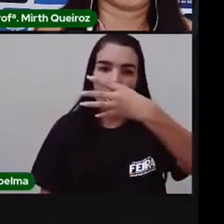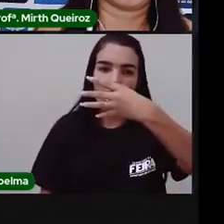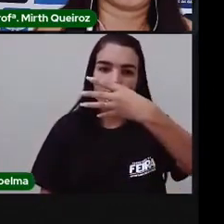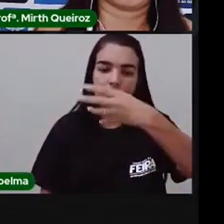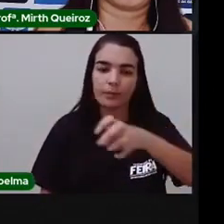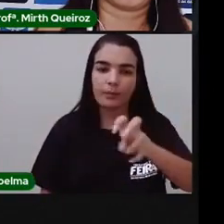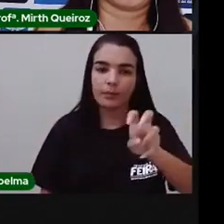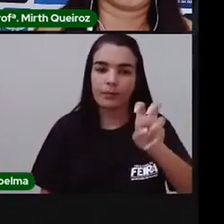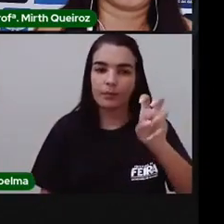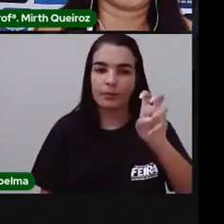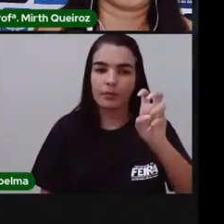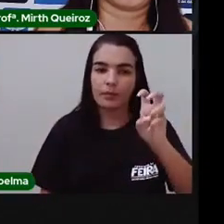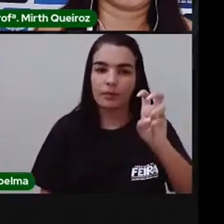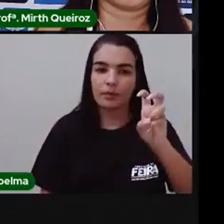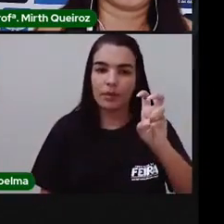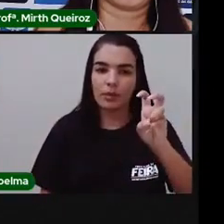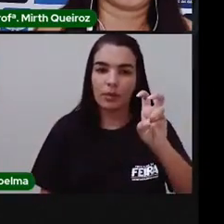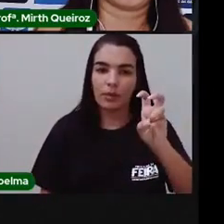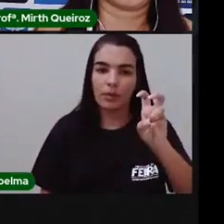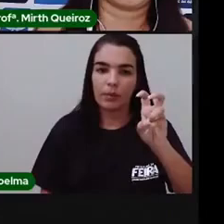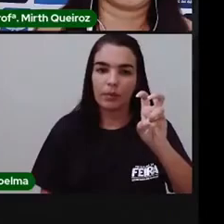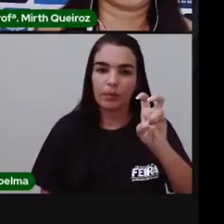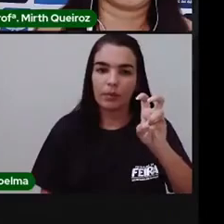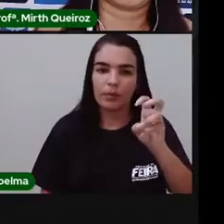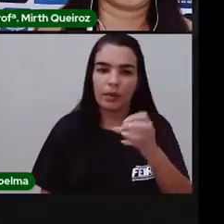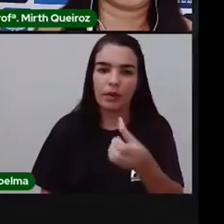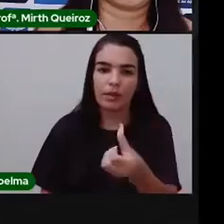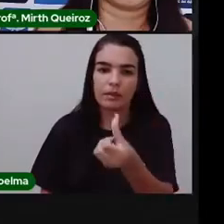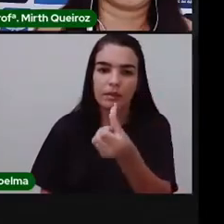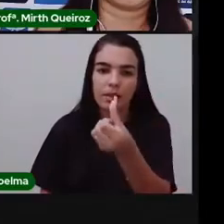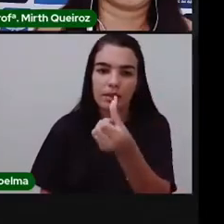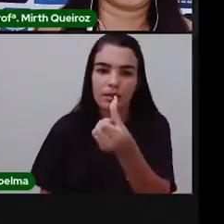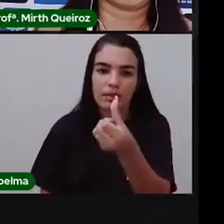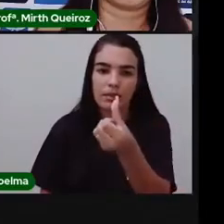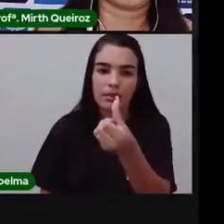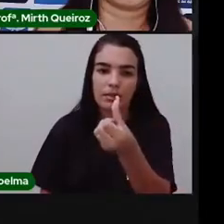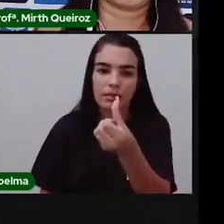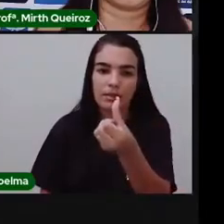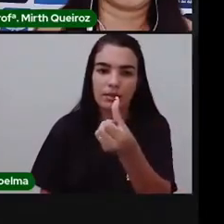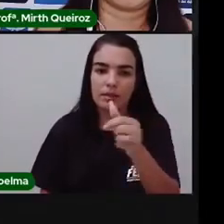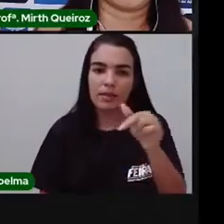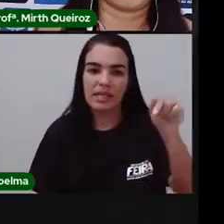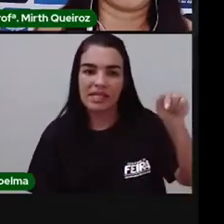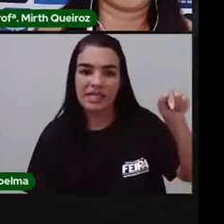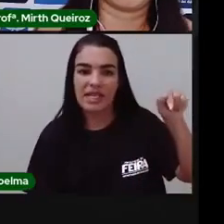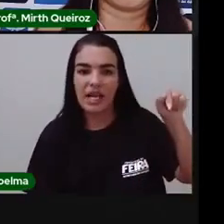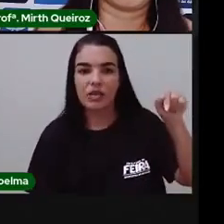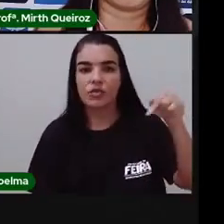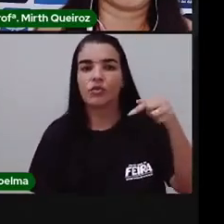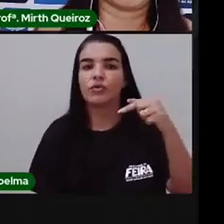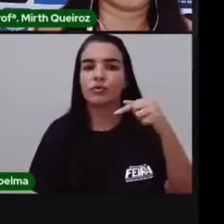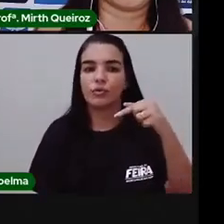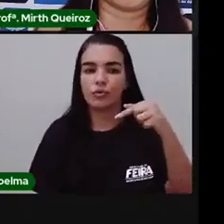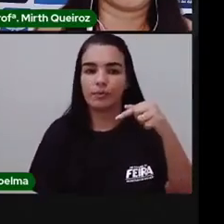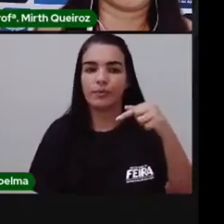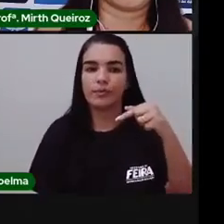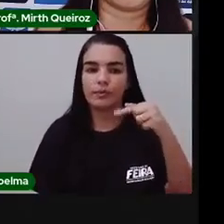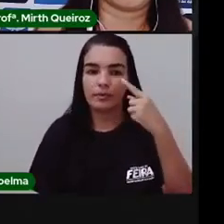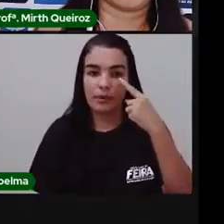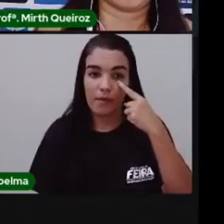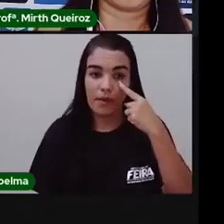quatro, cinco, seis, sete peças do tangrã.